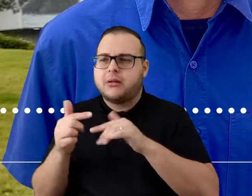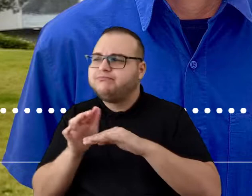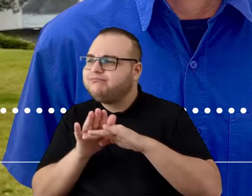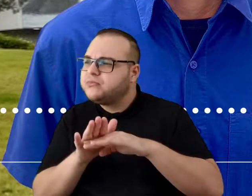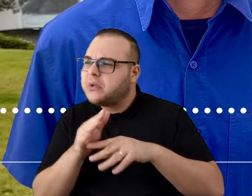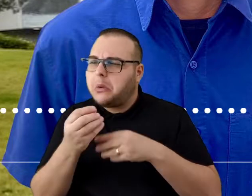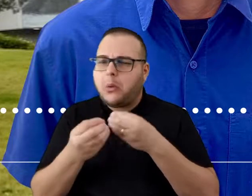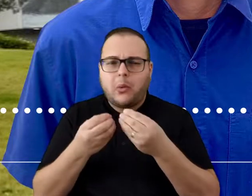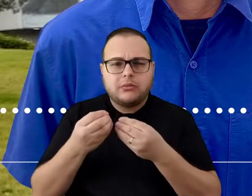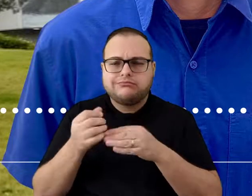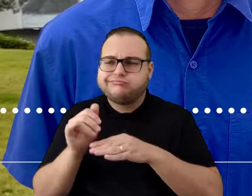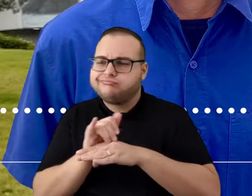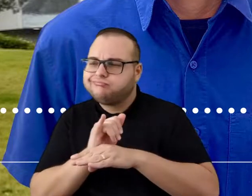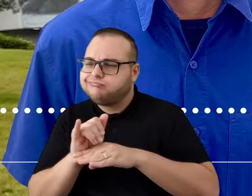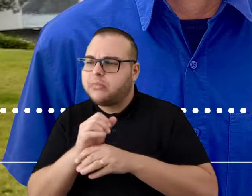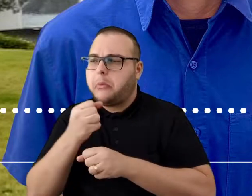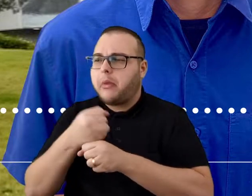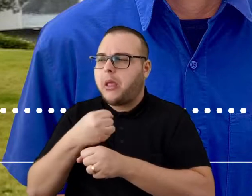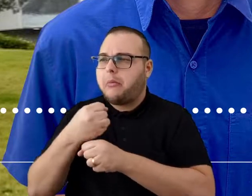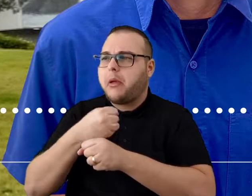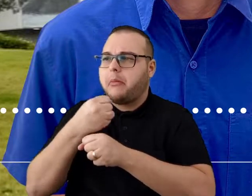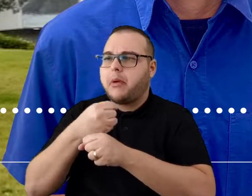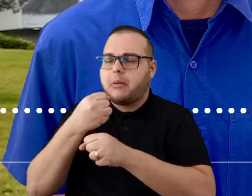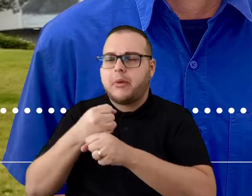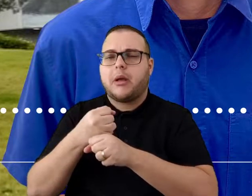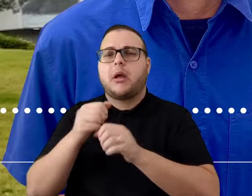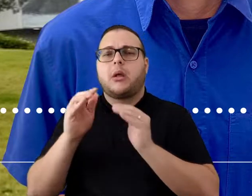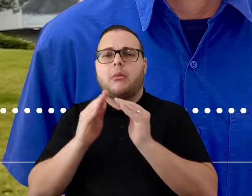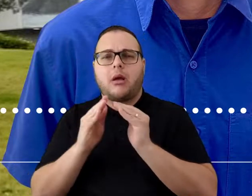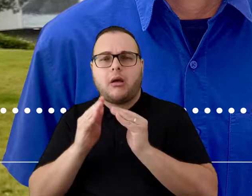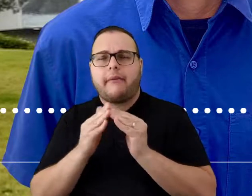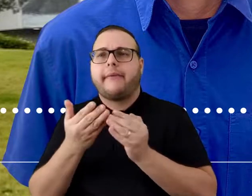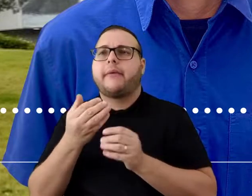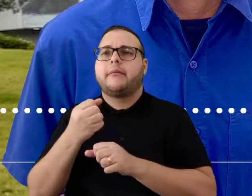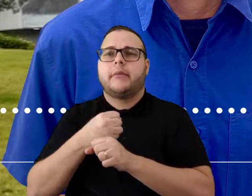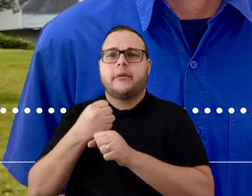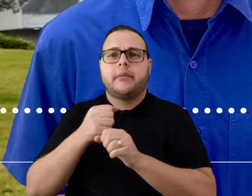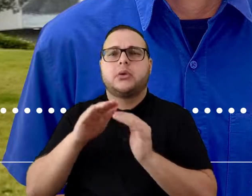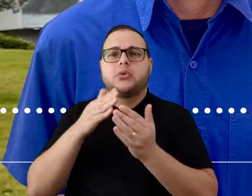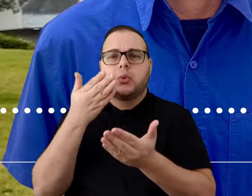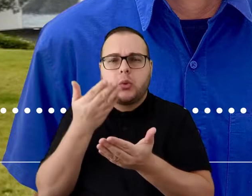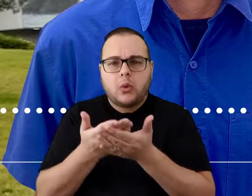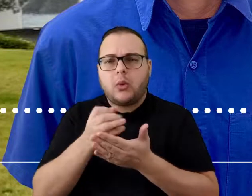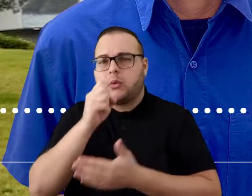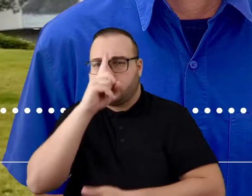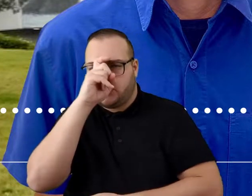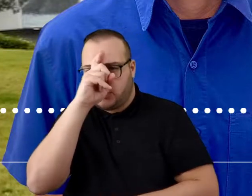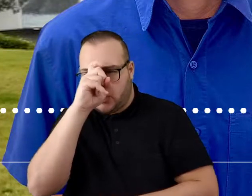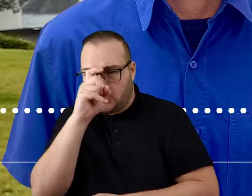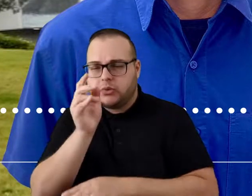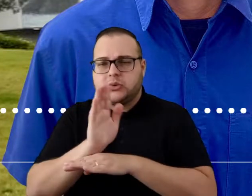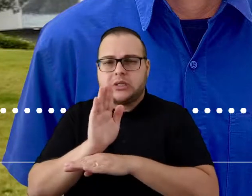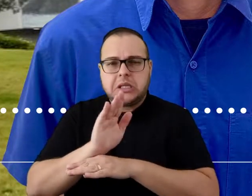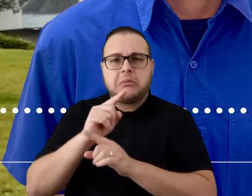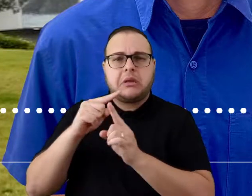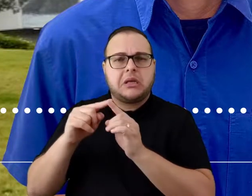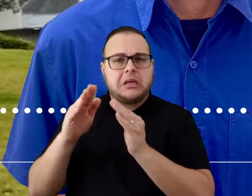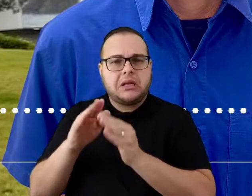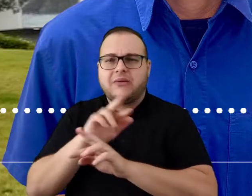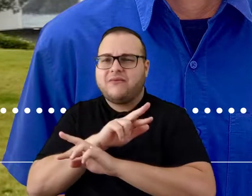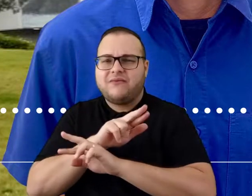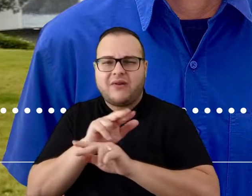essas famílias, a CBA criou estruturas no local, desde uma vila operária até uma creche, hospital, cinema,